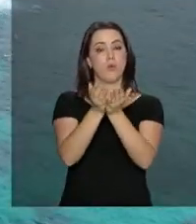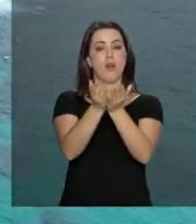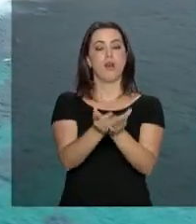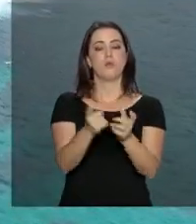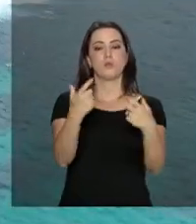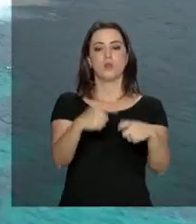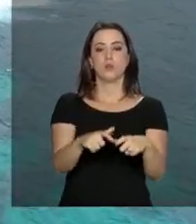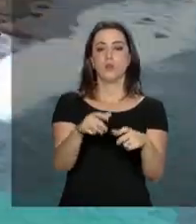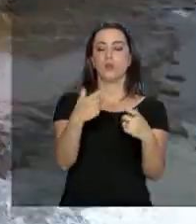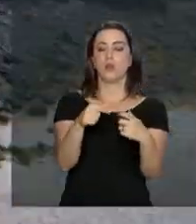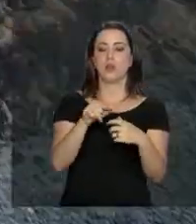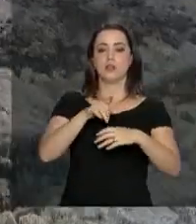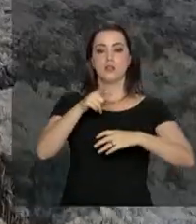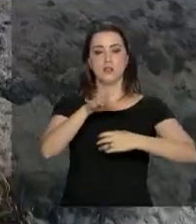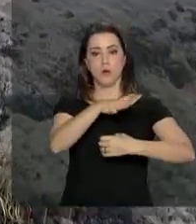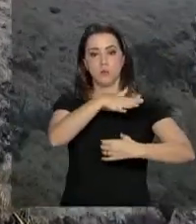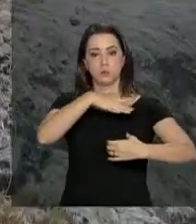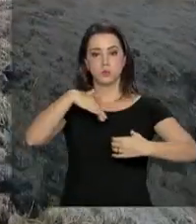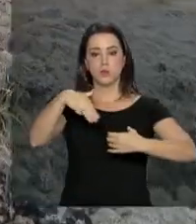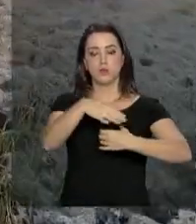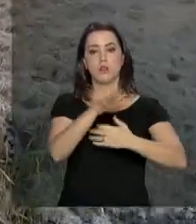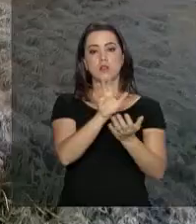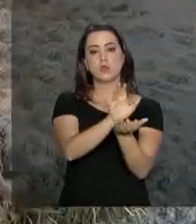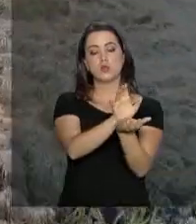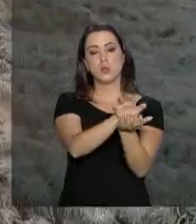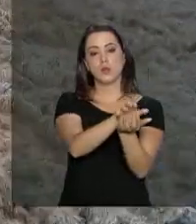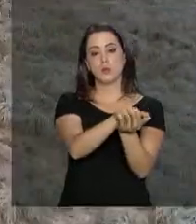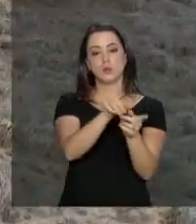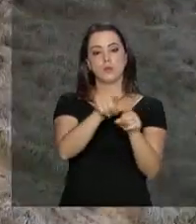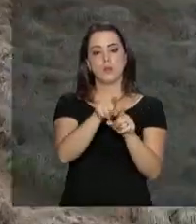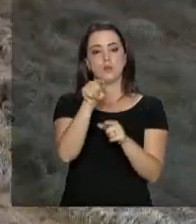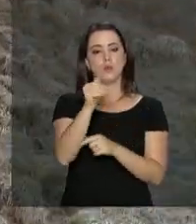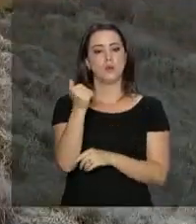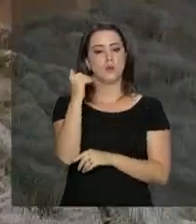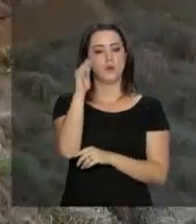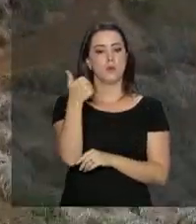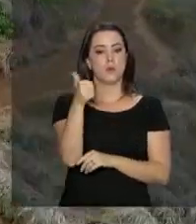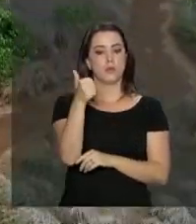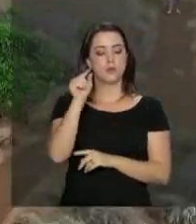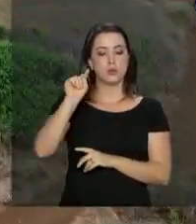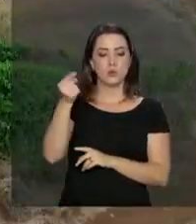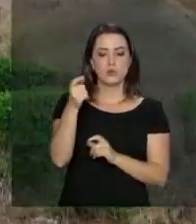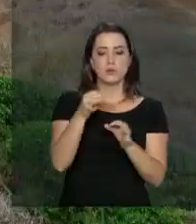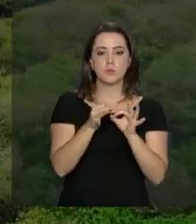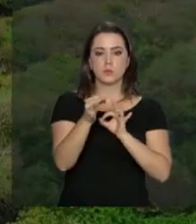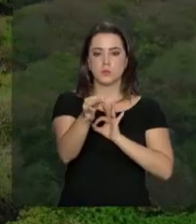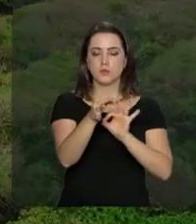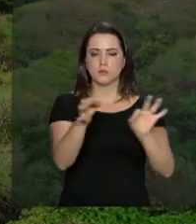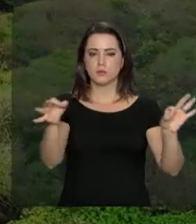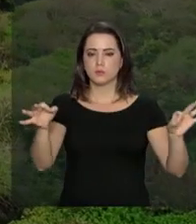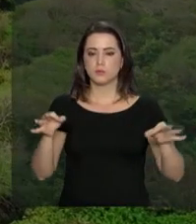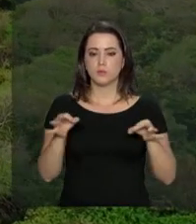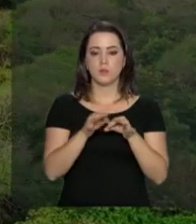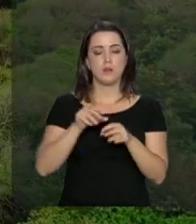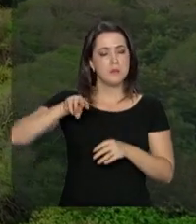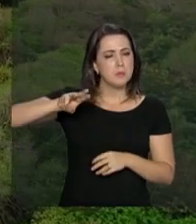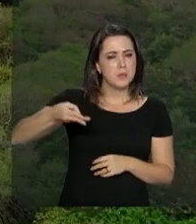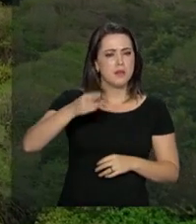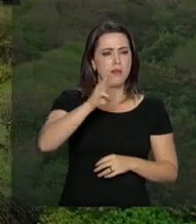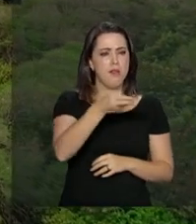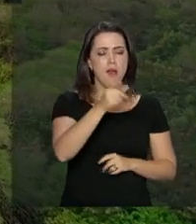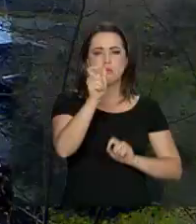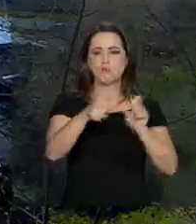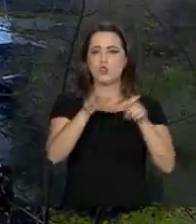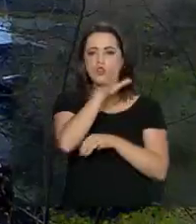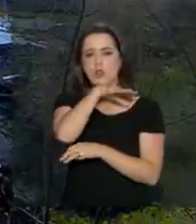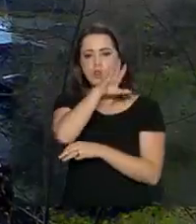arquipélago de Fernando de Noronha, em Pernambuco, a reserva tem mais de 11 mil hectares e milhares de espécies,